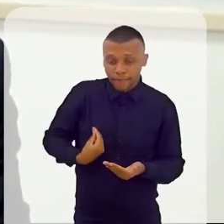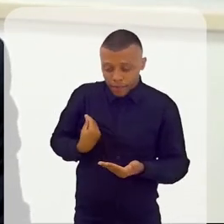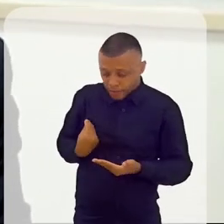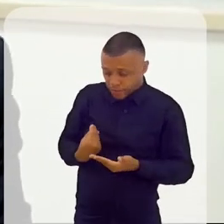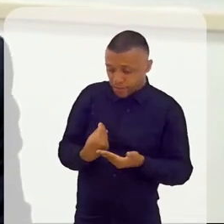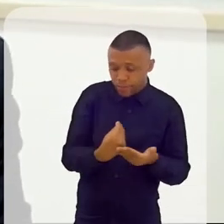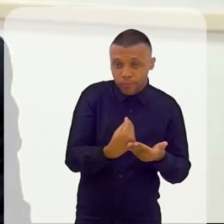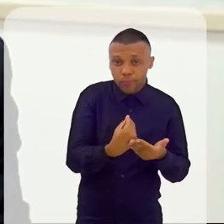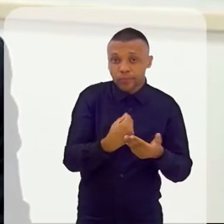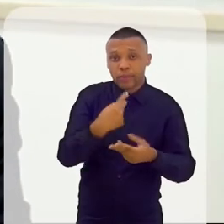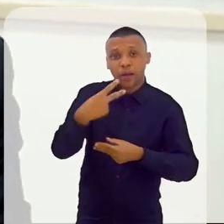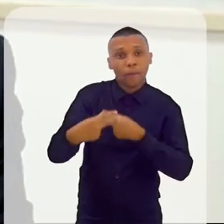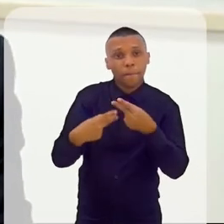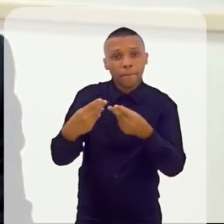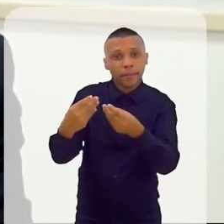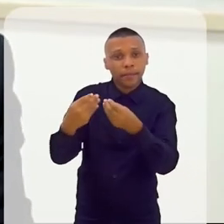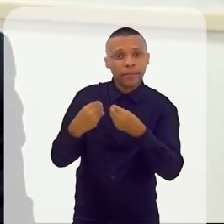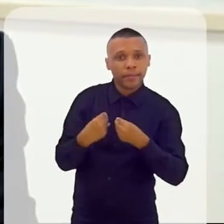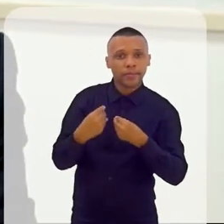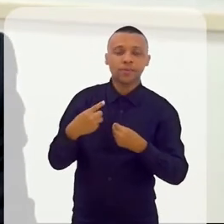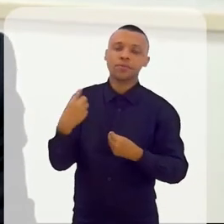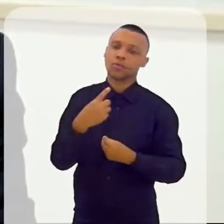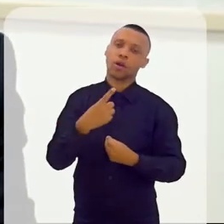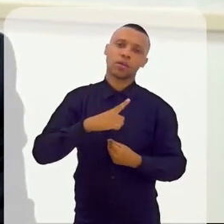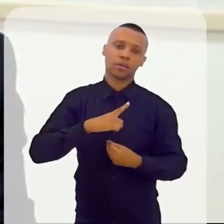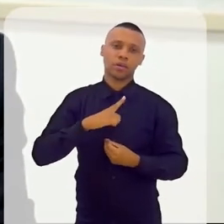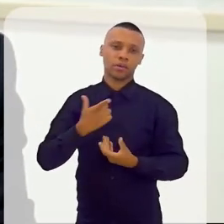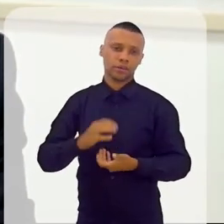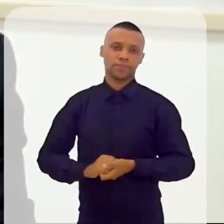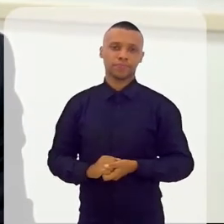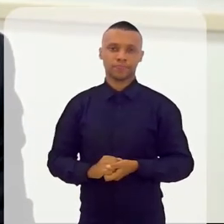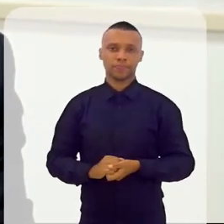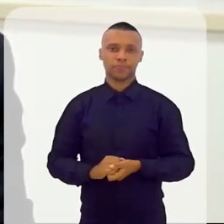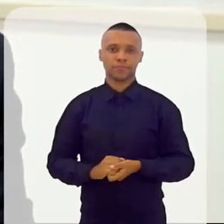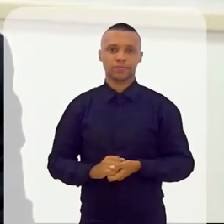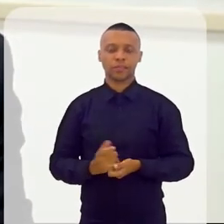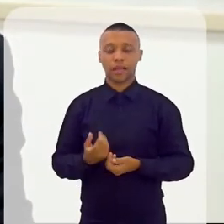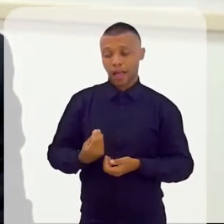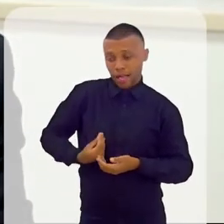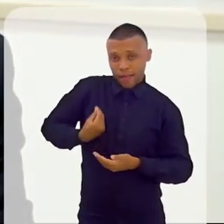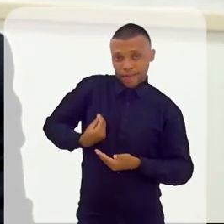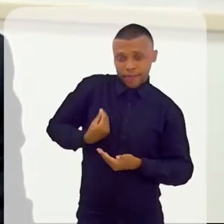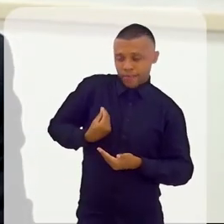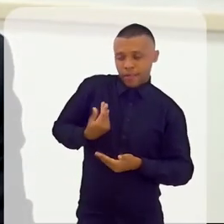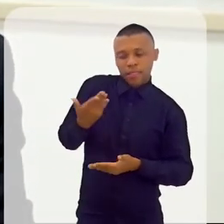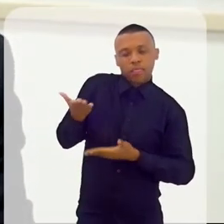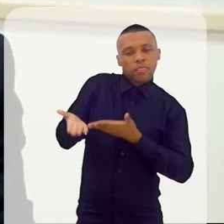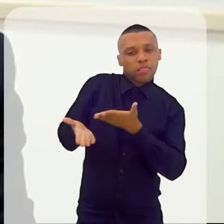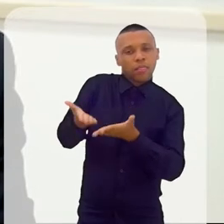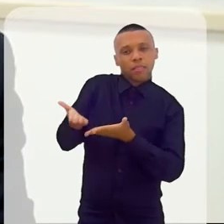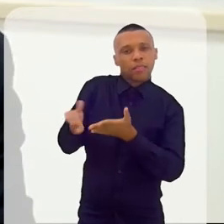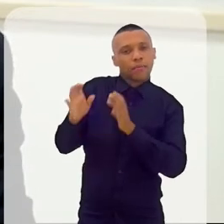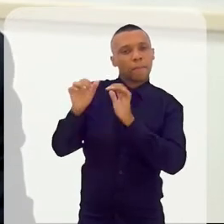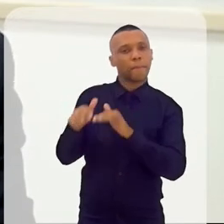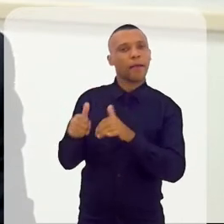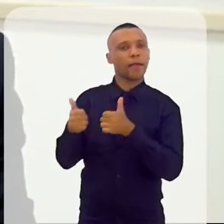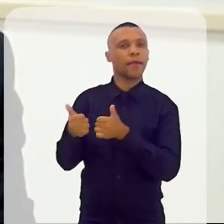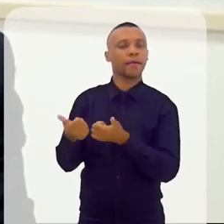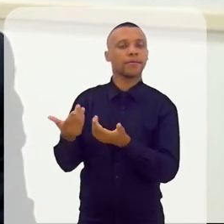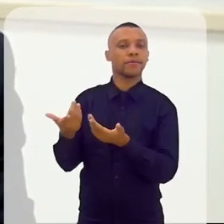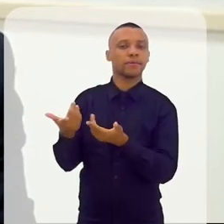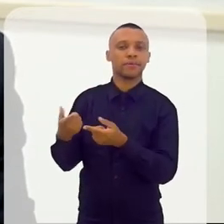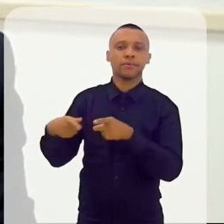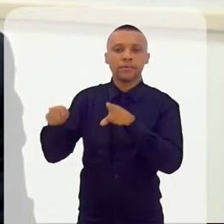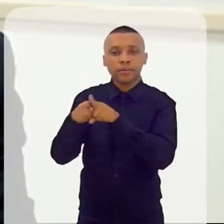vida. A vida é um presente que nós recebemos e nós temos que tratá-la muito bem. Ao mesmo tempo,